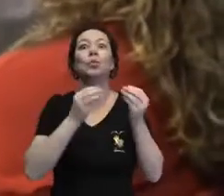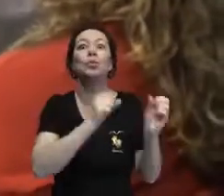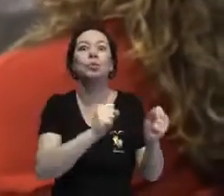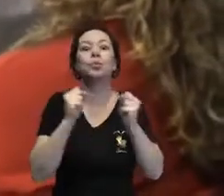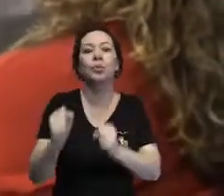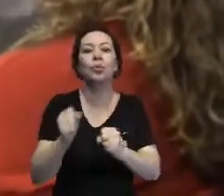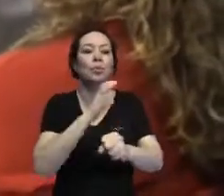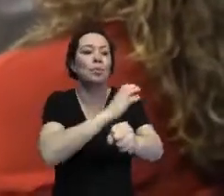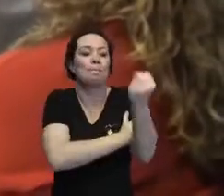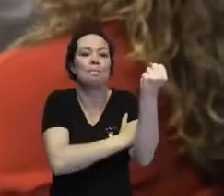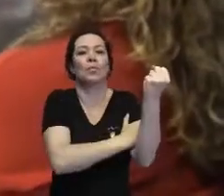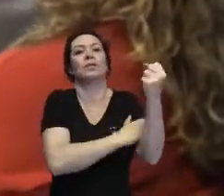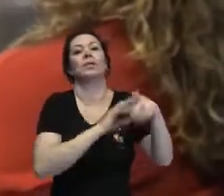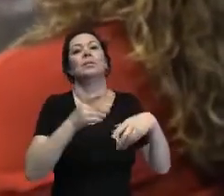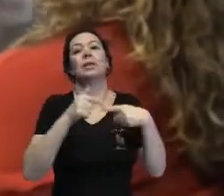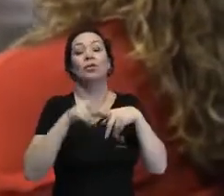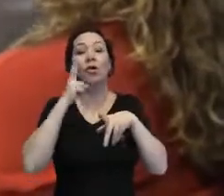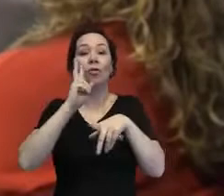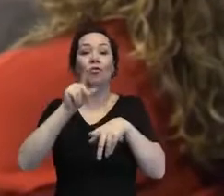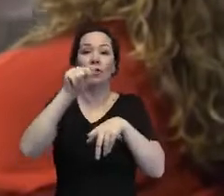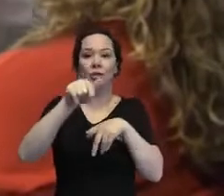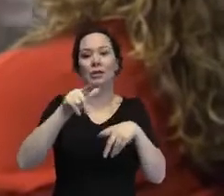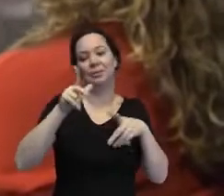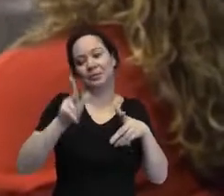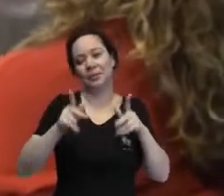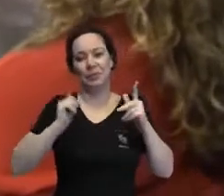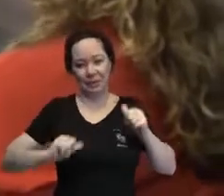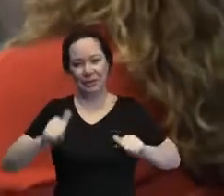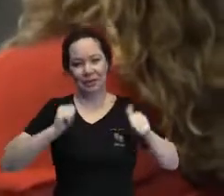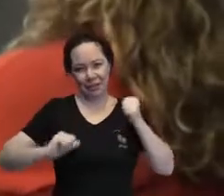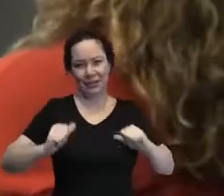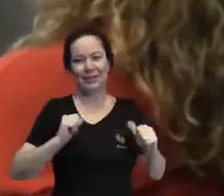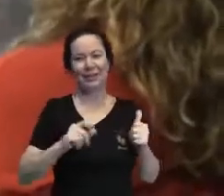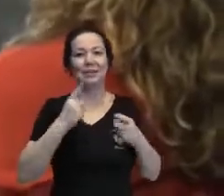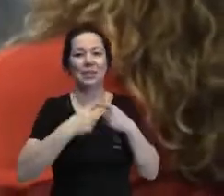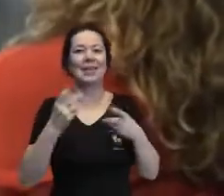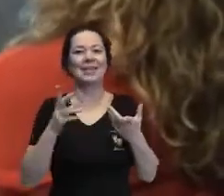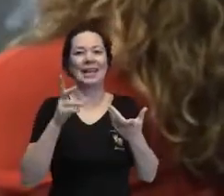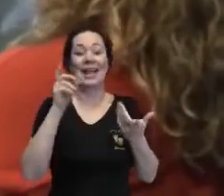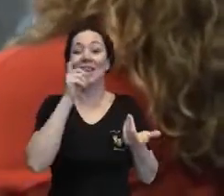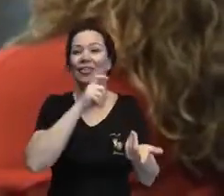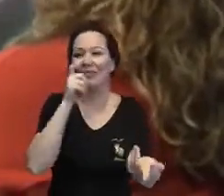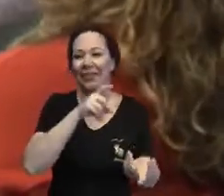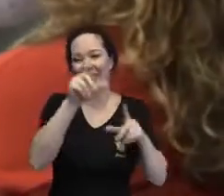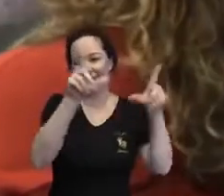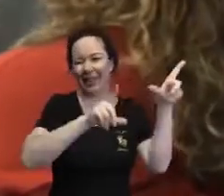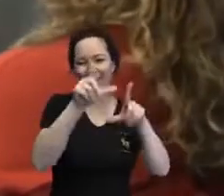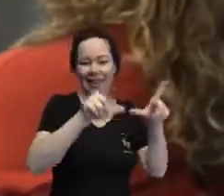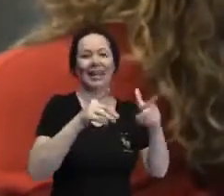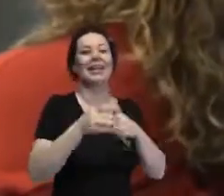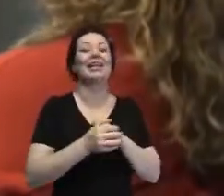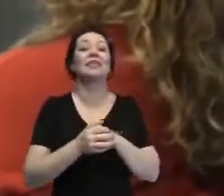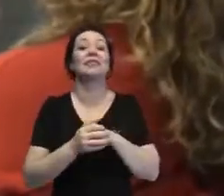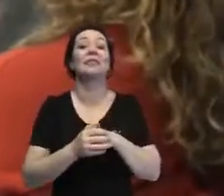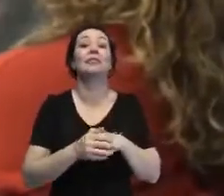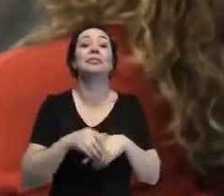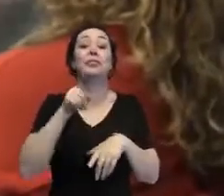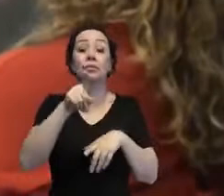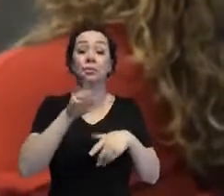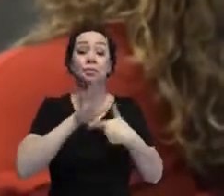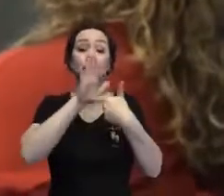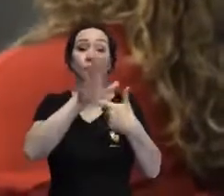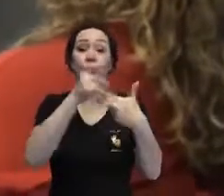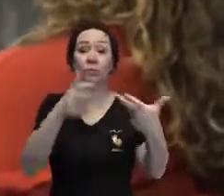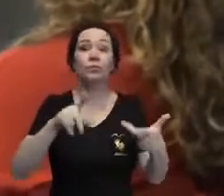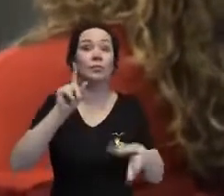vejo que você, além de uma artista, porque as pessoas que te conhecem aqui te conhecem muito pelas novelas, pelo que você faz. E aqui você está falando de algo muito